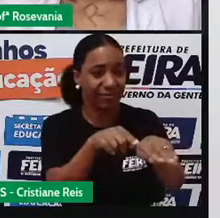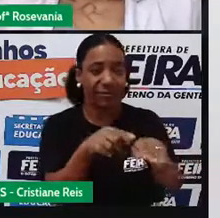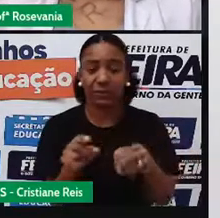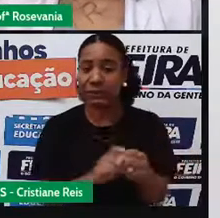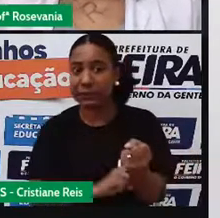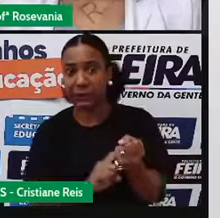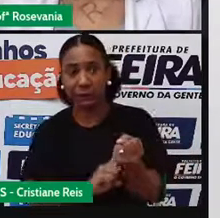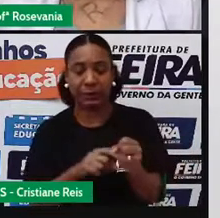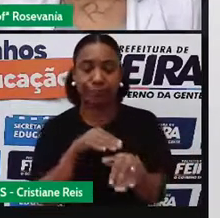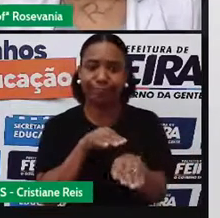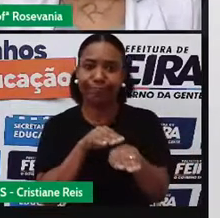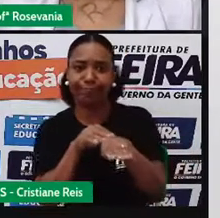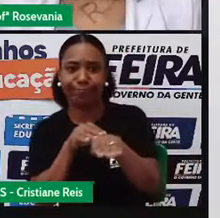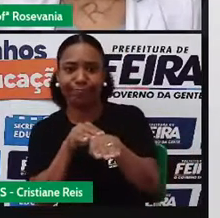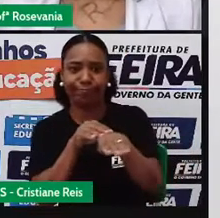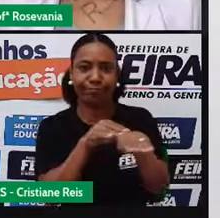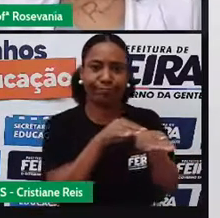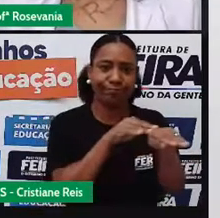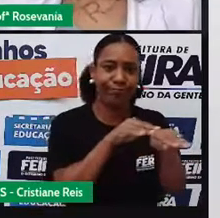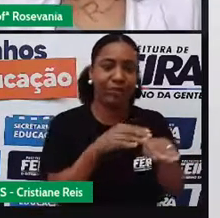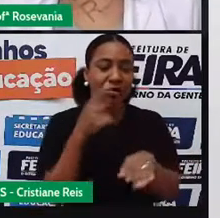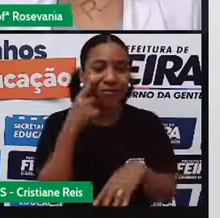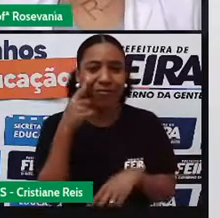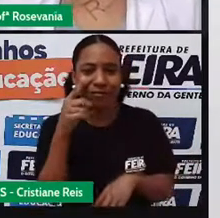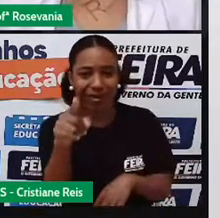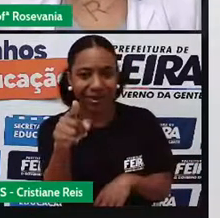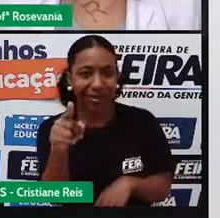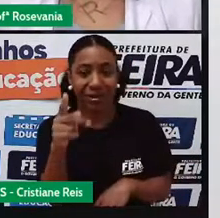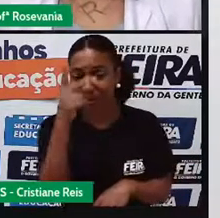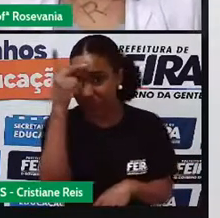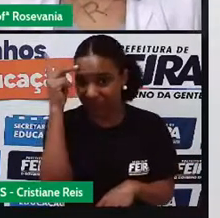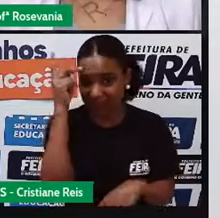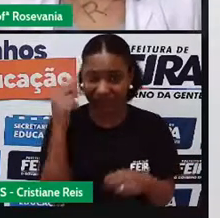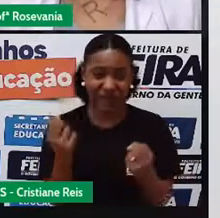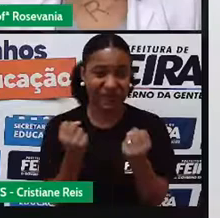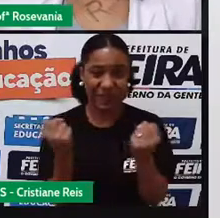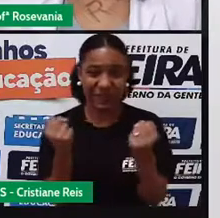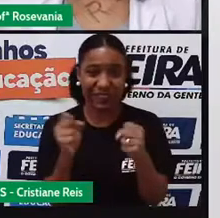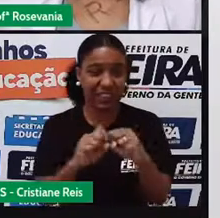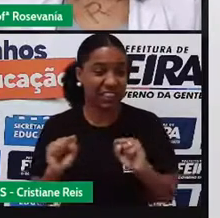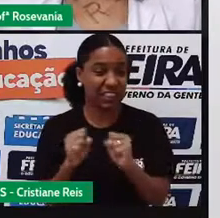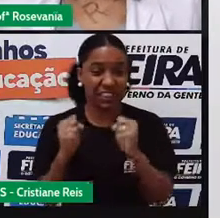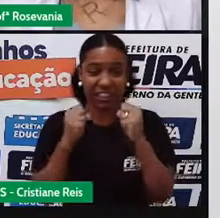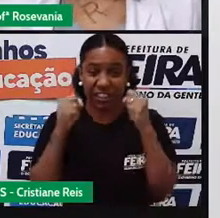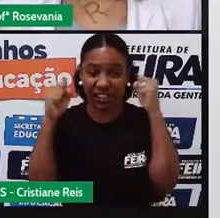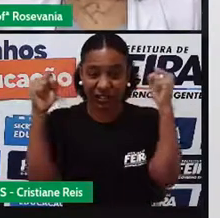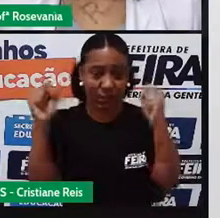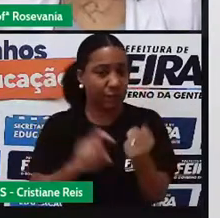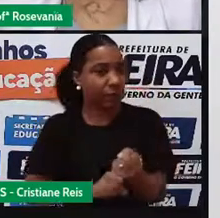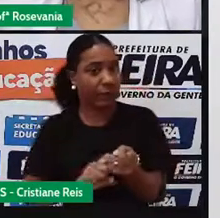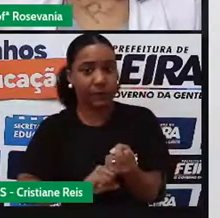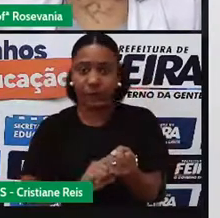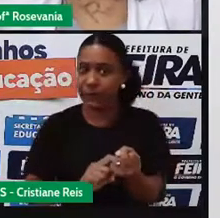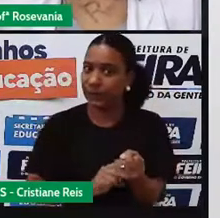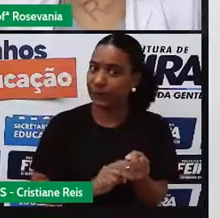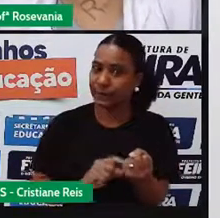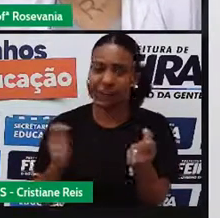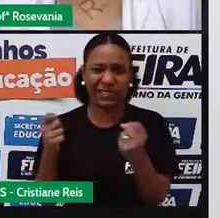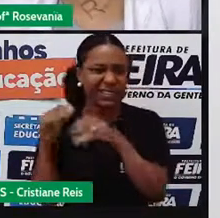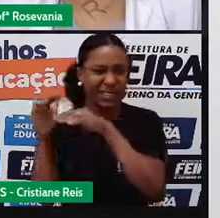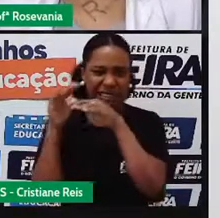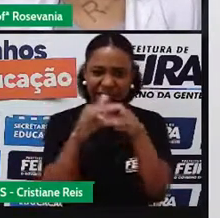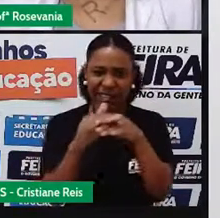estressadas, eu coloquei até um destaque aqui, né, deixam as pessoas estressadas, aumenta a poluição sonora porque começa